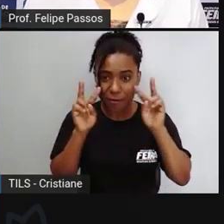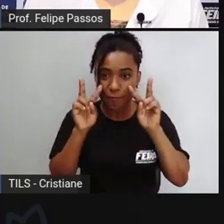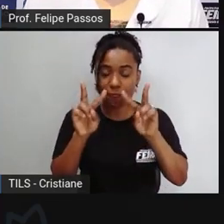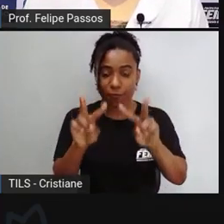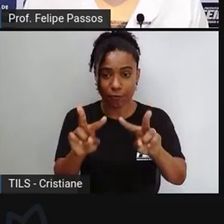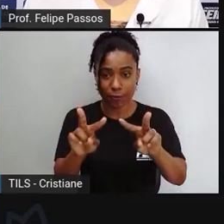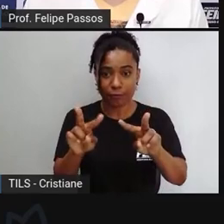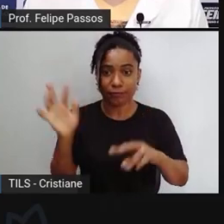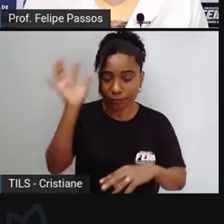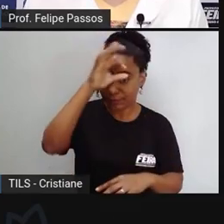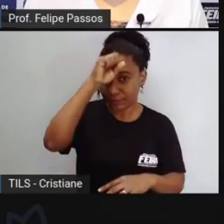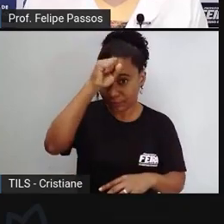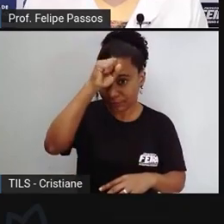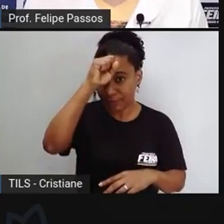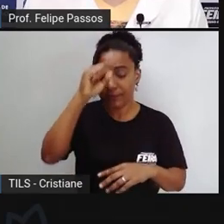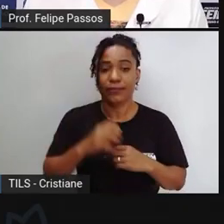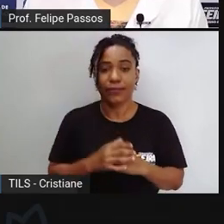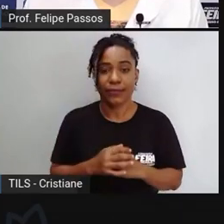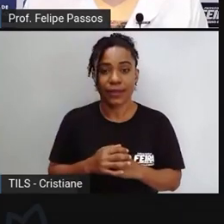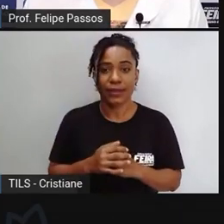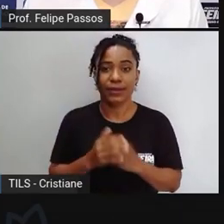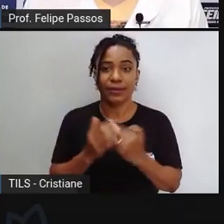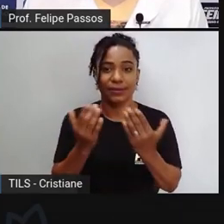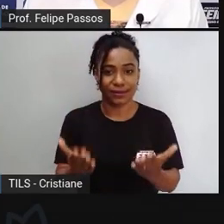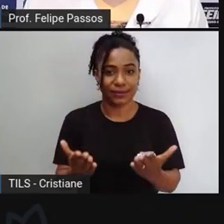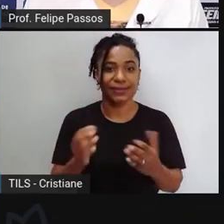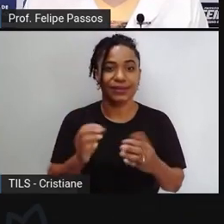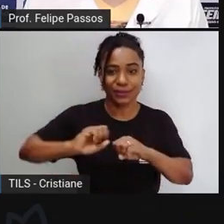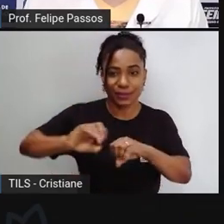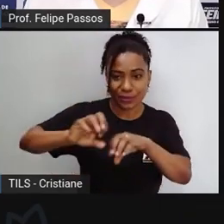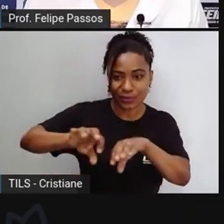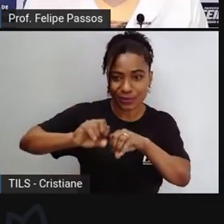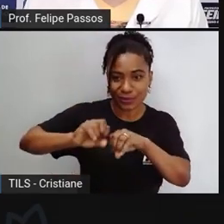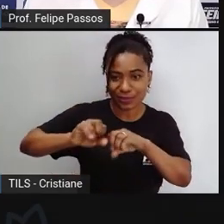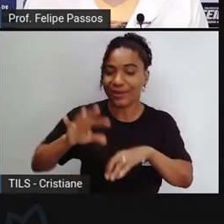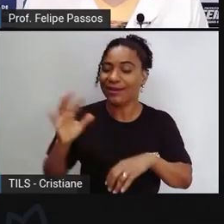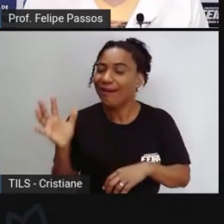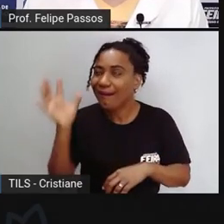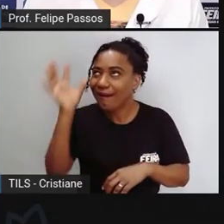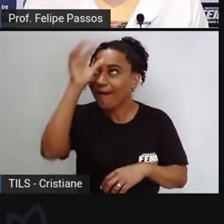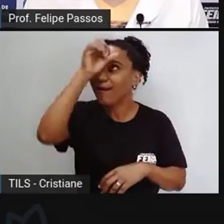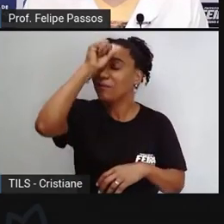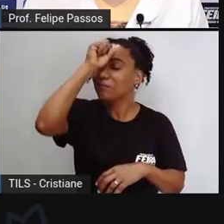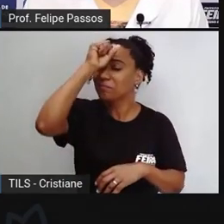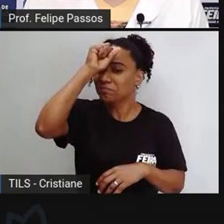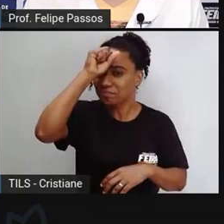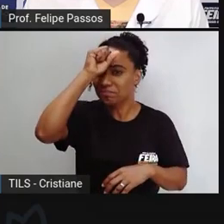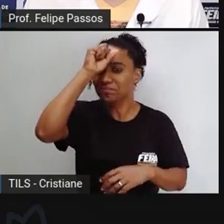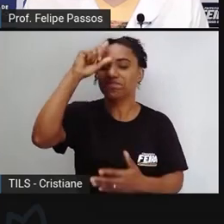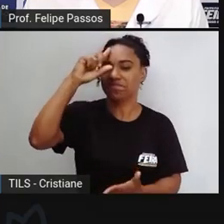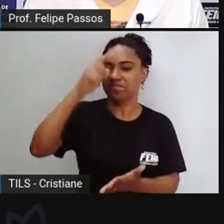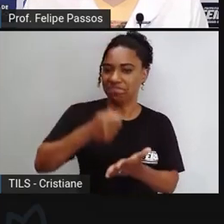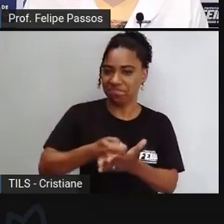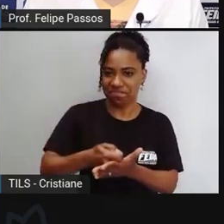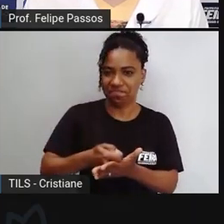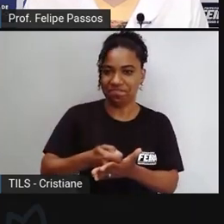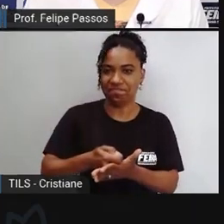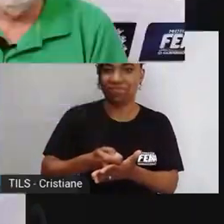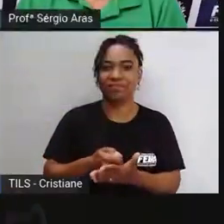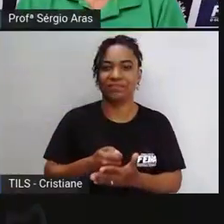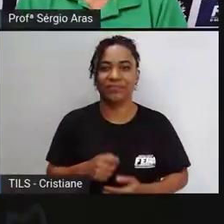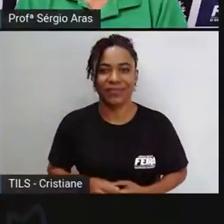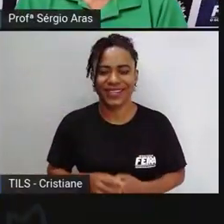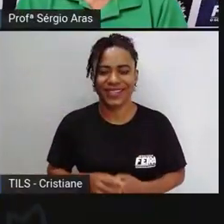após o nosso programa, tomará uma decisão muito importante na sua vida. Ah, que